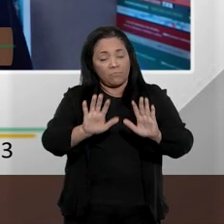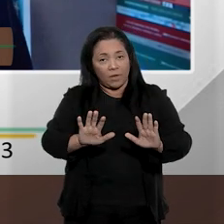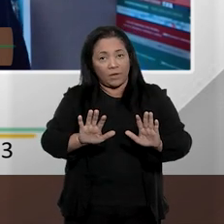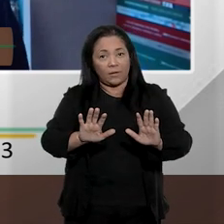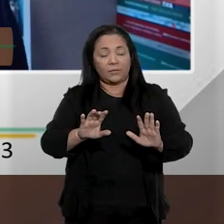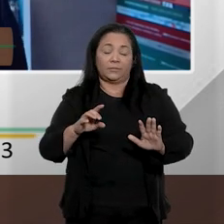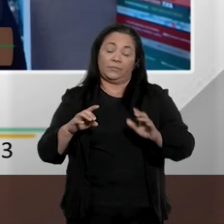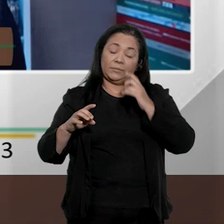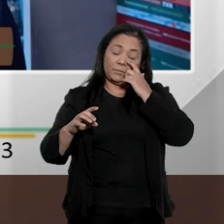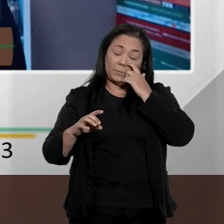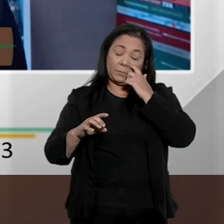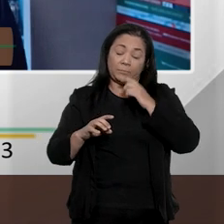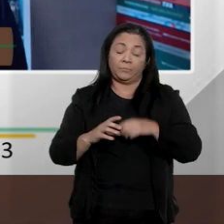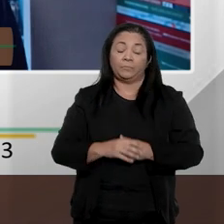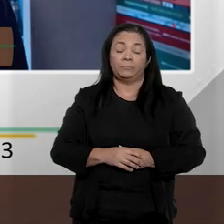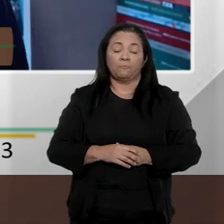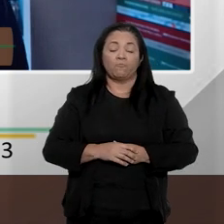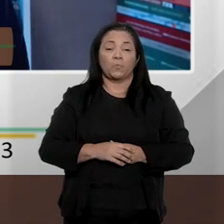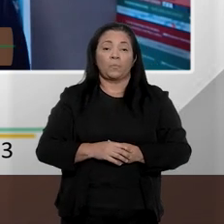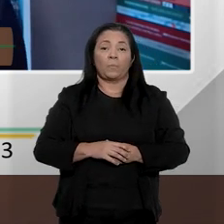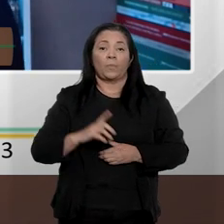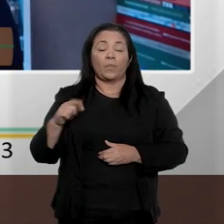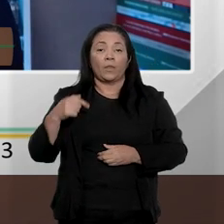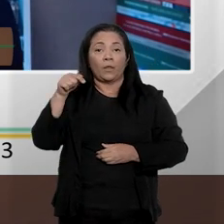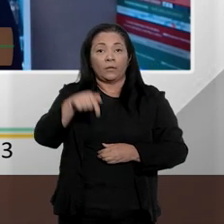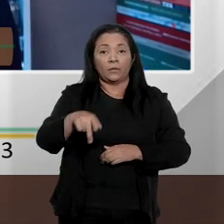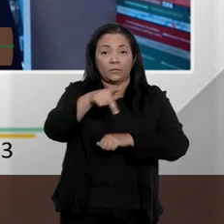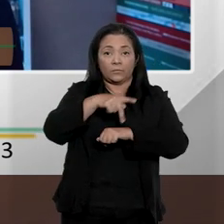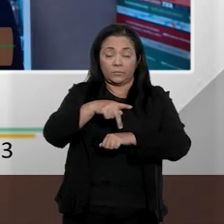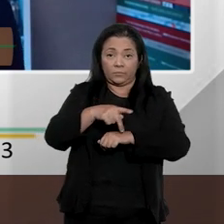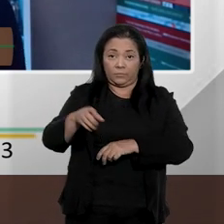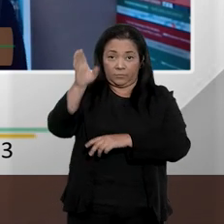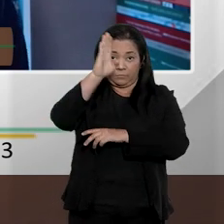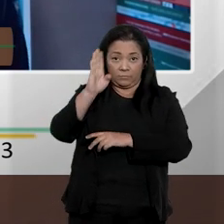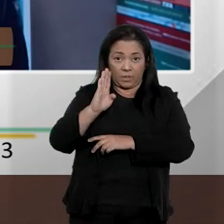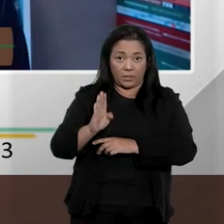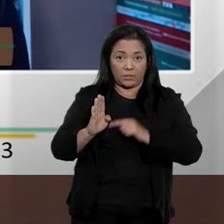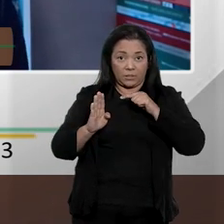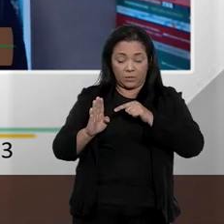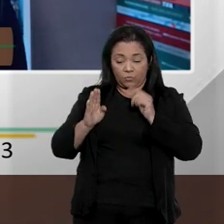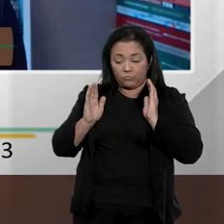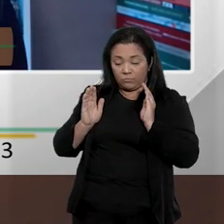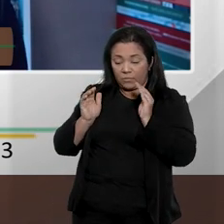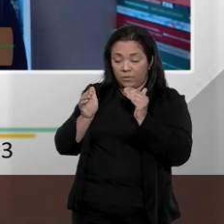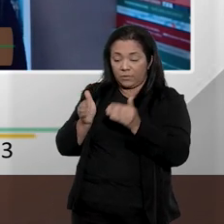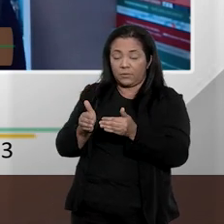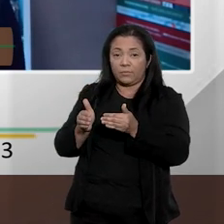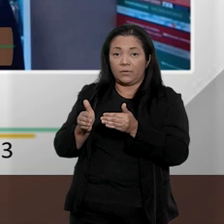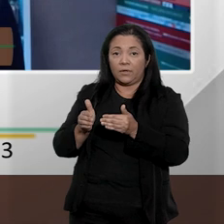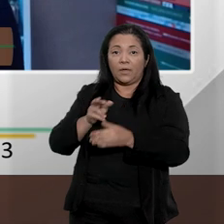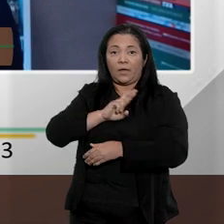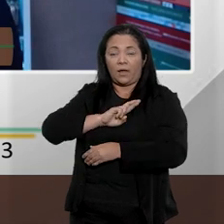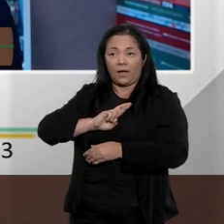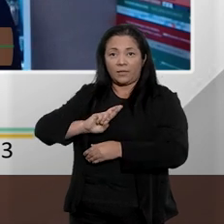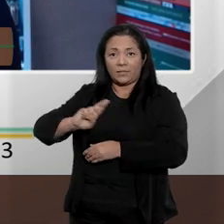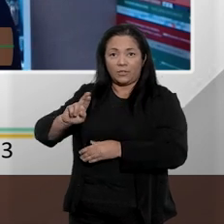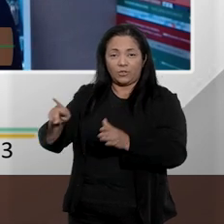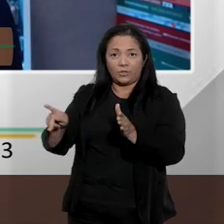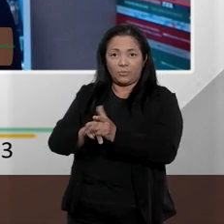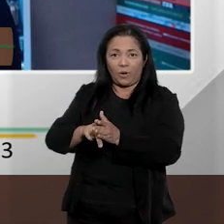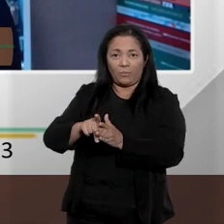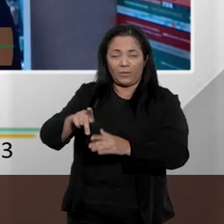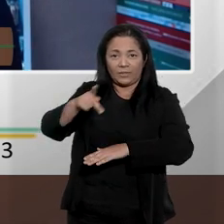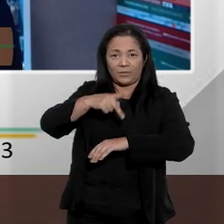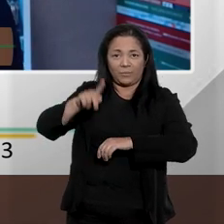mas nós não temos como negar que no país, no Brasil especificamente, são as religiões de matriz africana